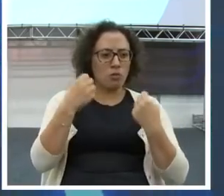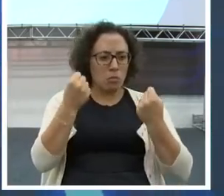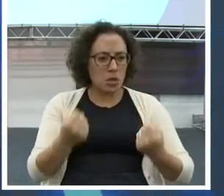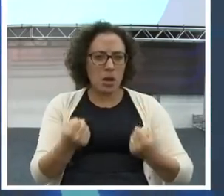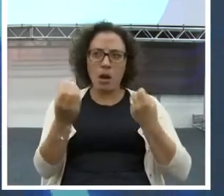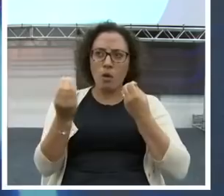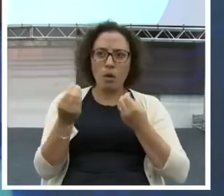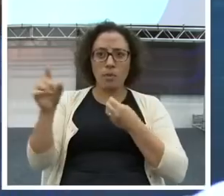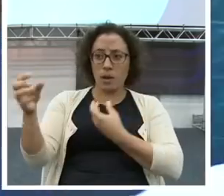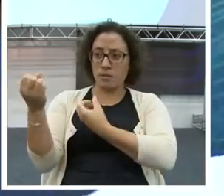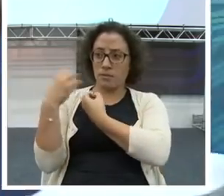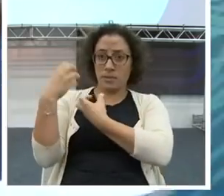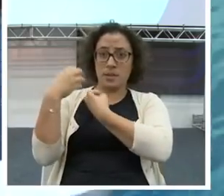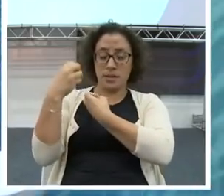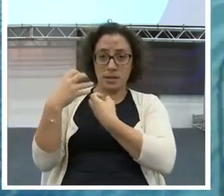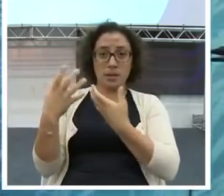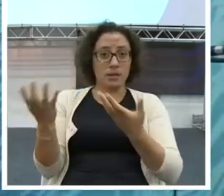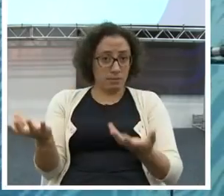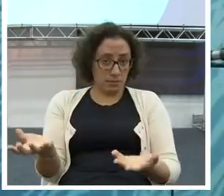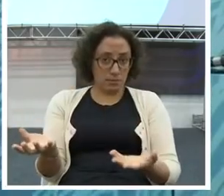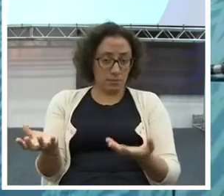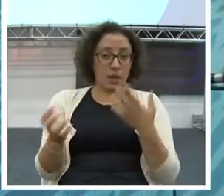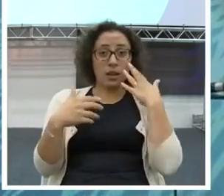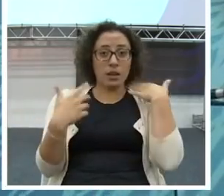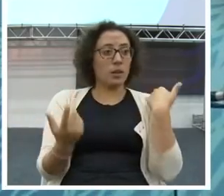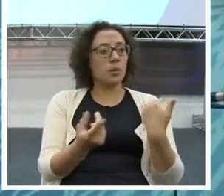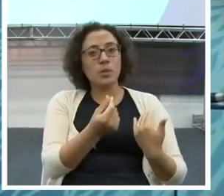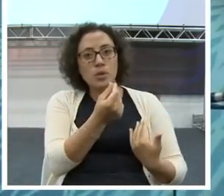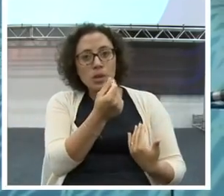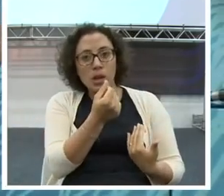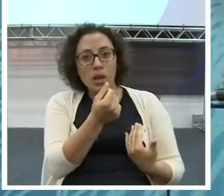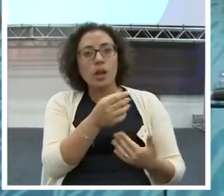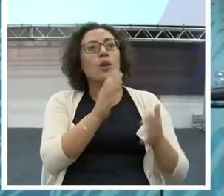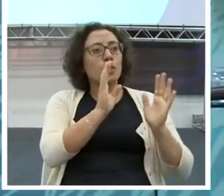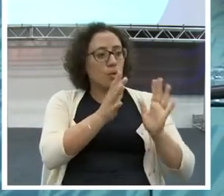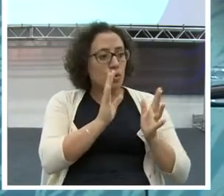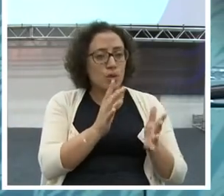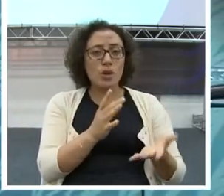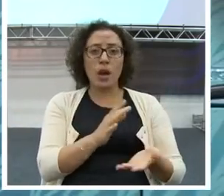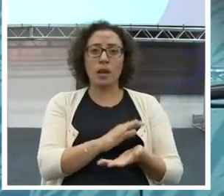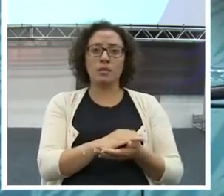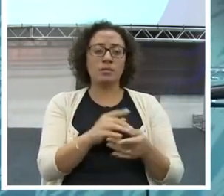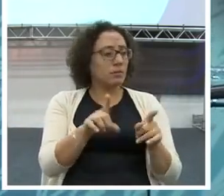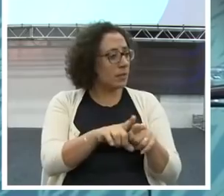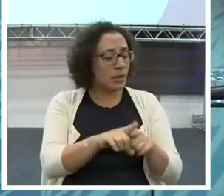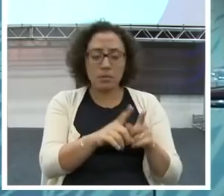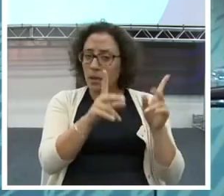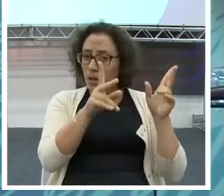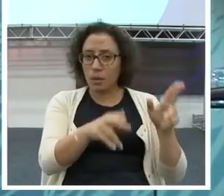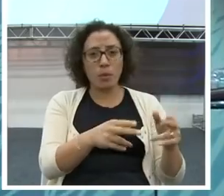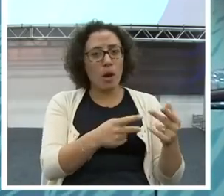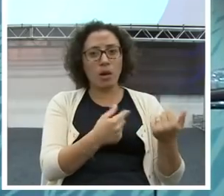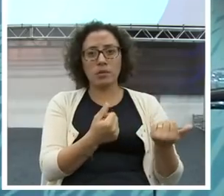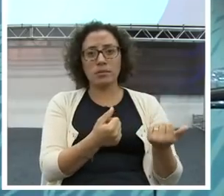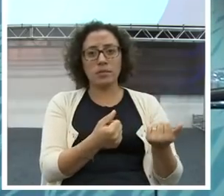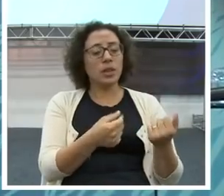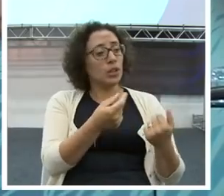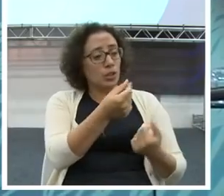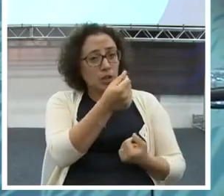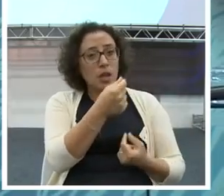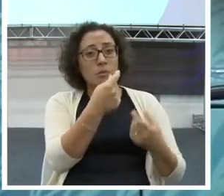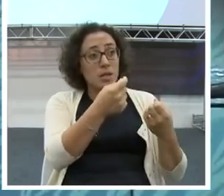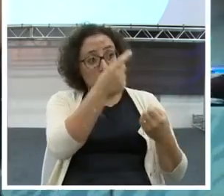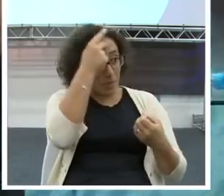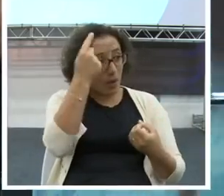negócio. Você está aqui. Quantos já passaram por consultoria aqui no Sebrae. Em diversos estandes que eles oferecem. O que é isso?